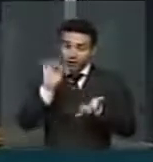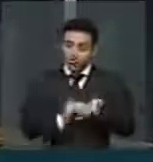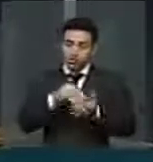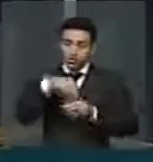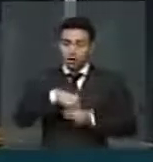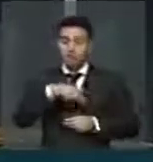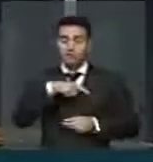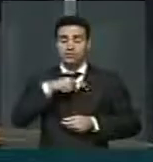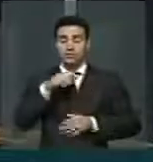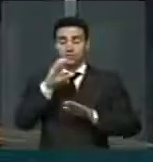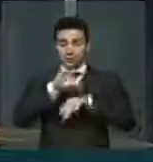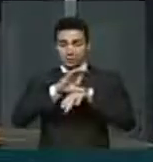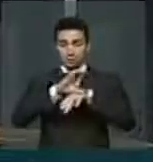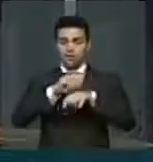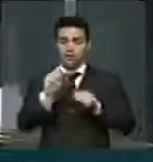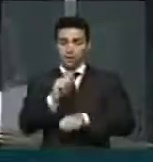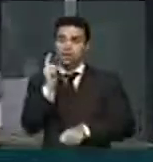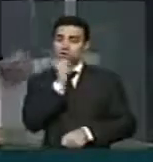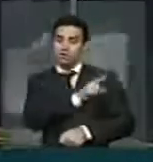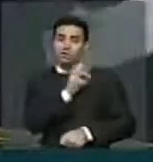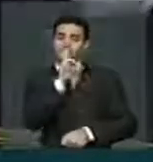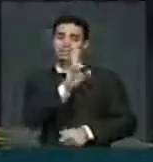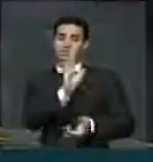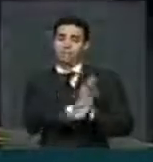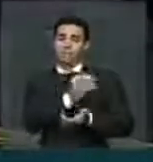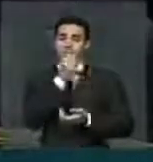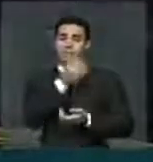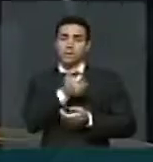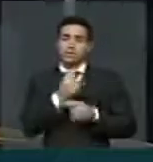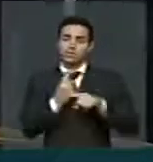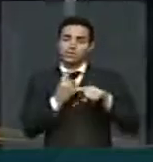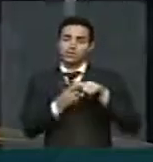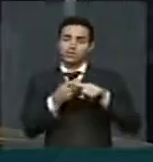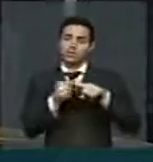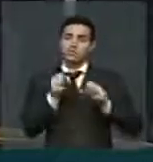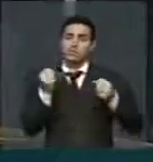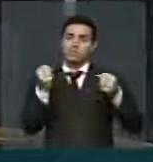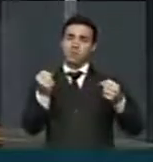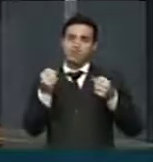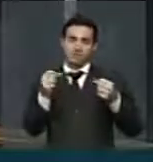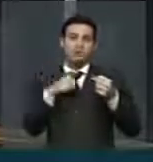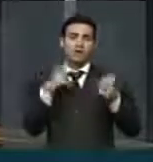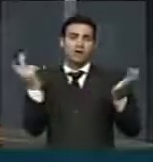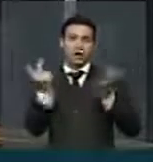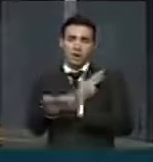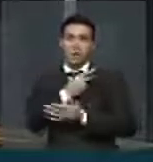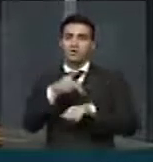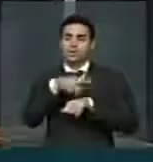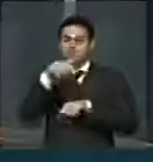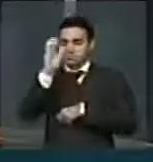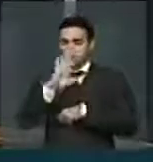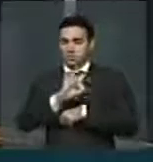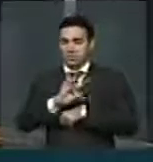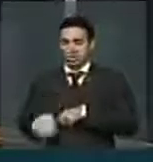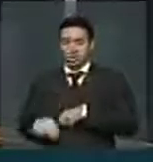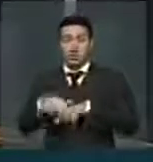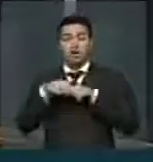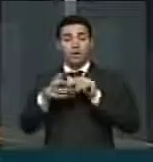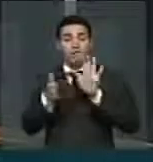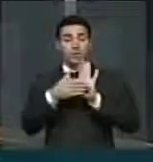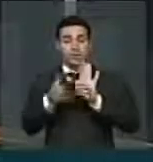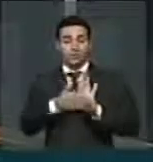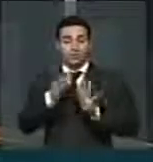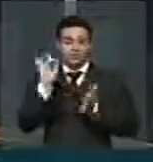é que nós podemos alcançar e dar uma resposta positiva para as manifestações que estão acontecendo no Brasil. A proposta original do